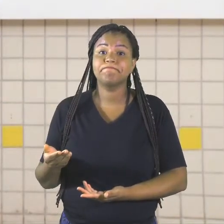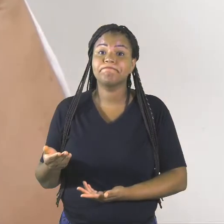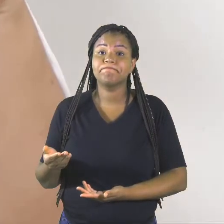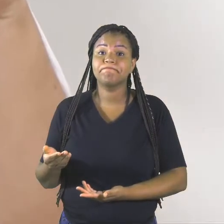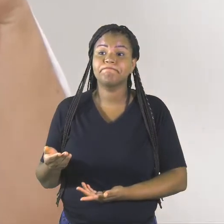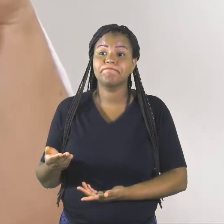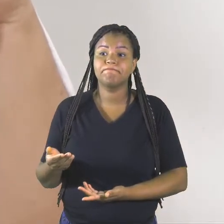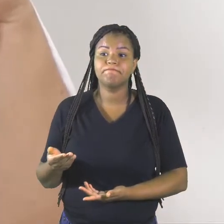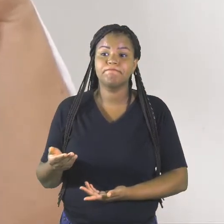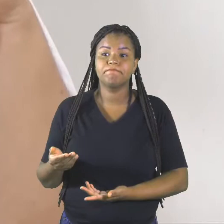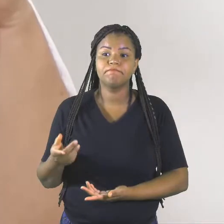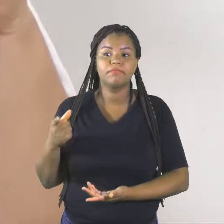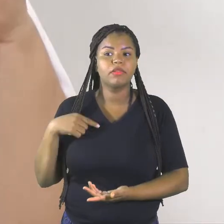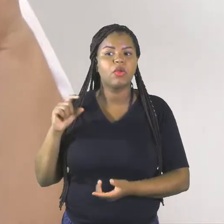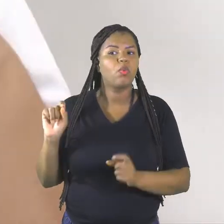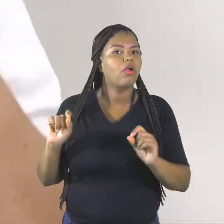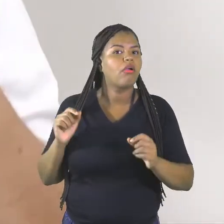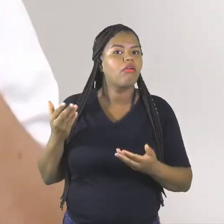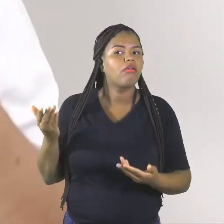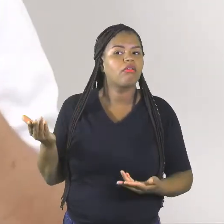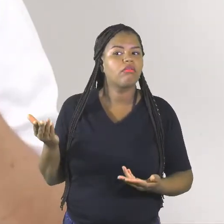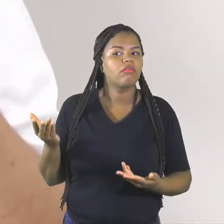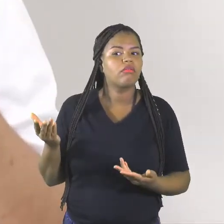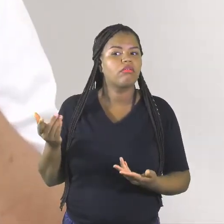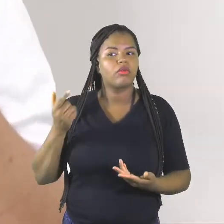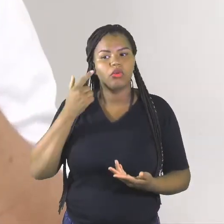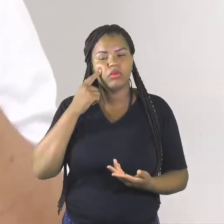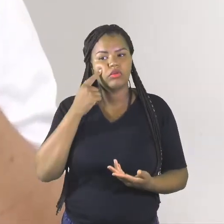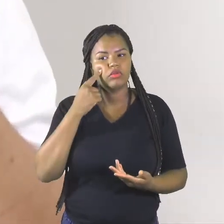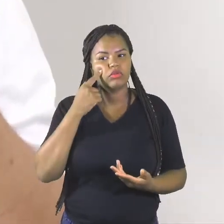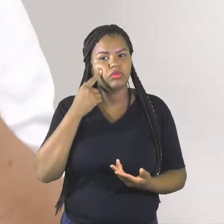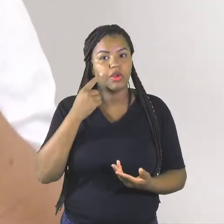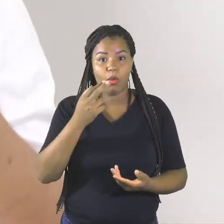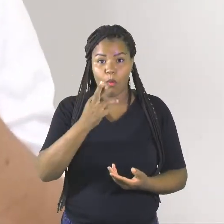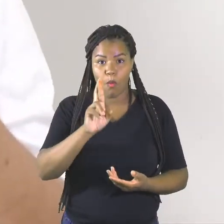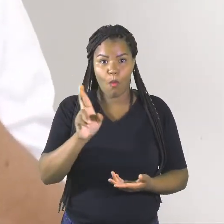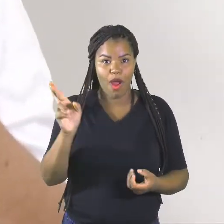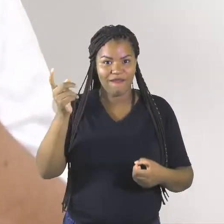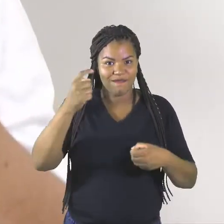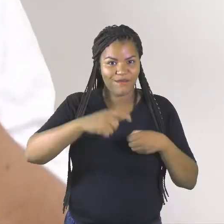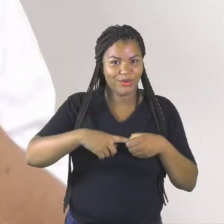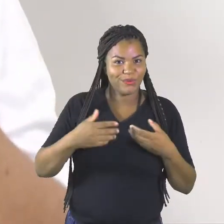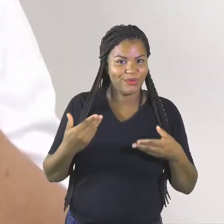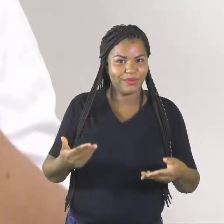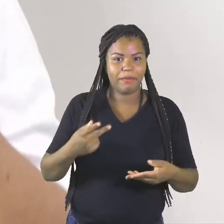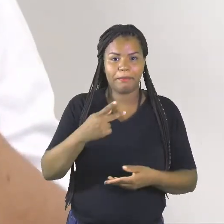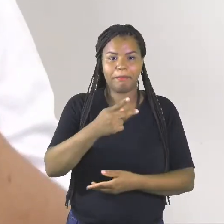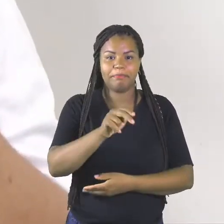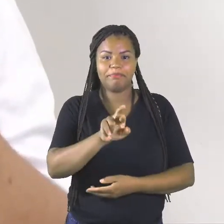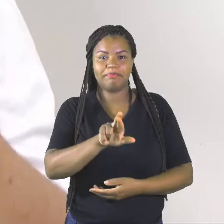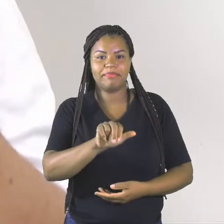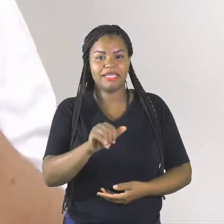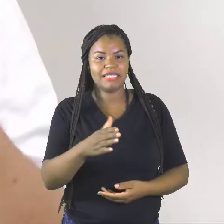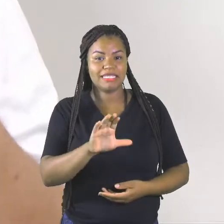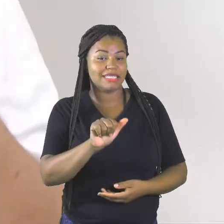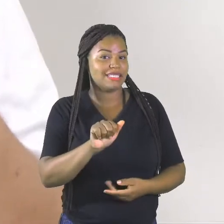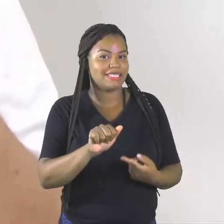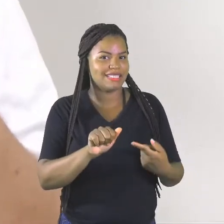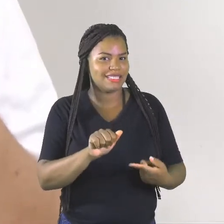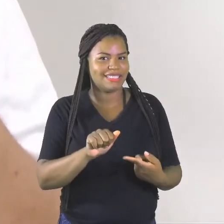O quê que nós temos aqui? Olha só agora. O R voltou? Voltou, Praça.